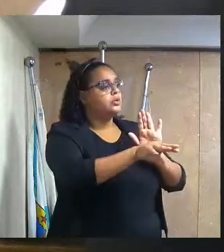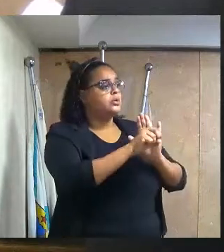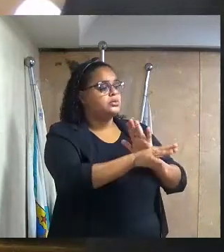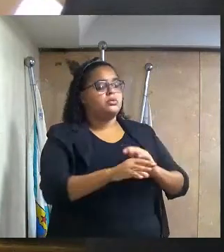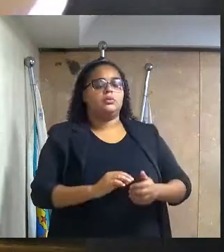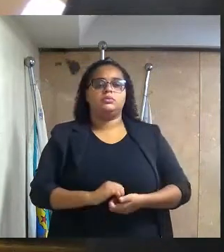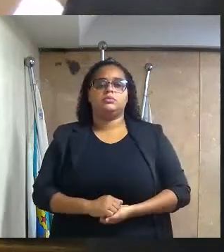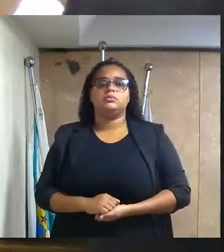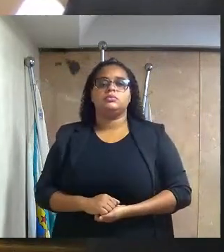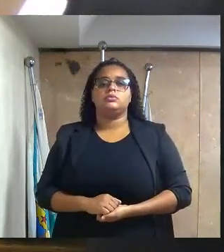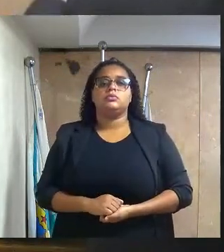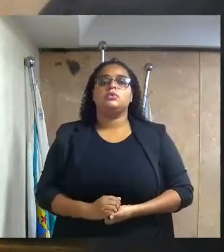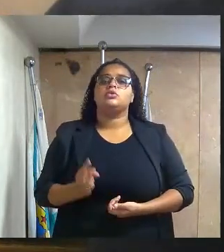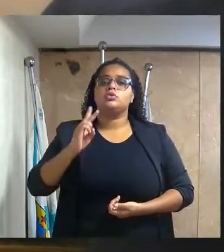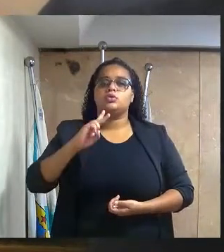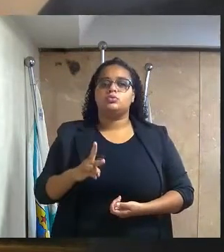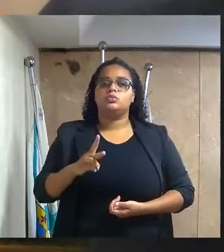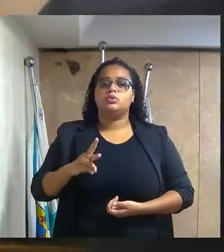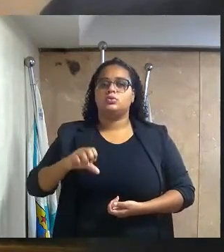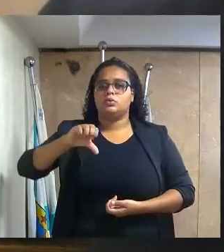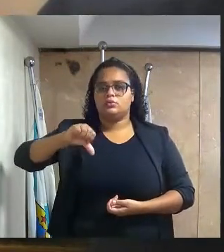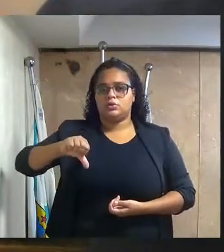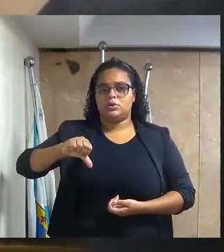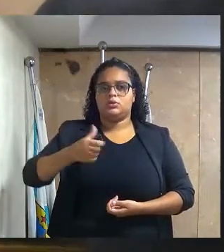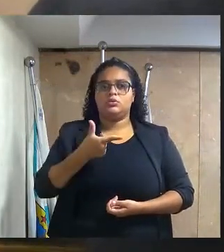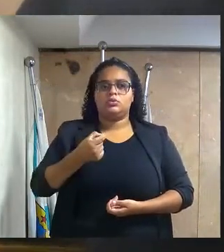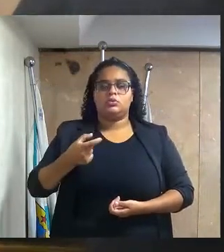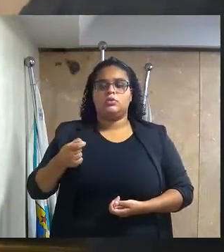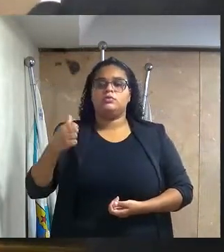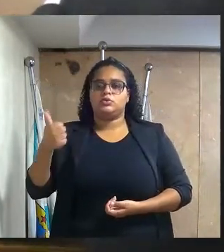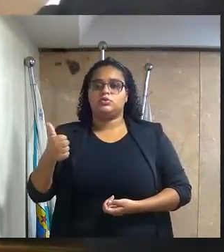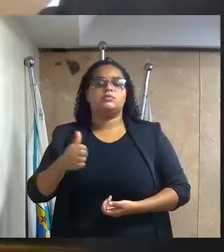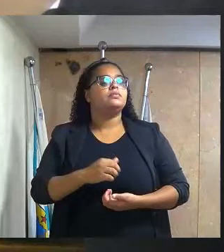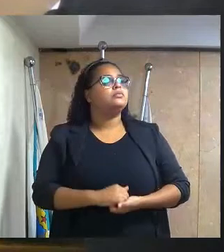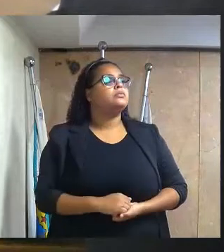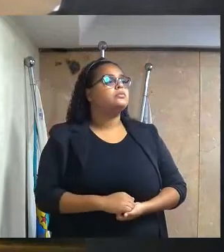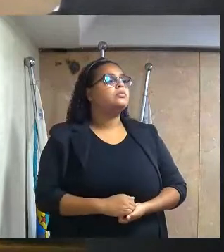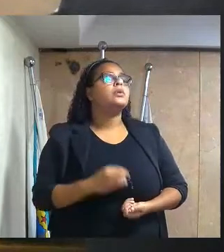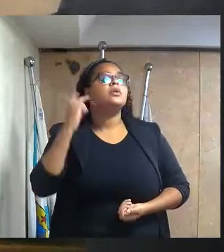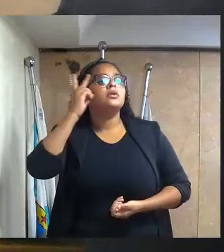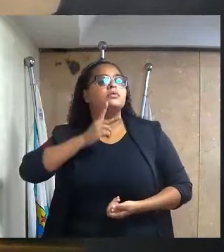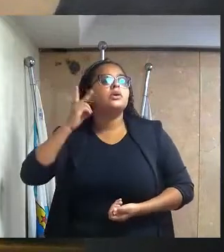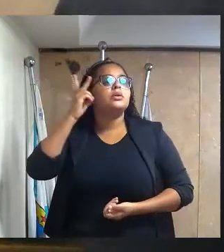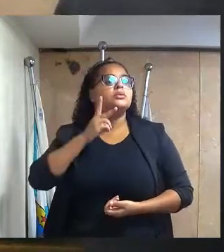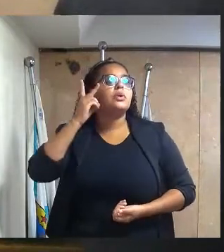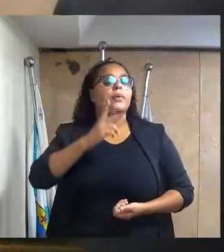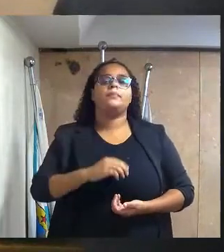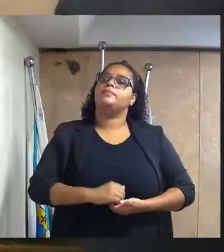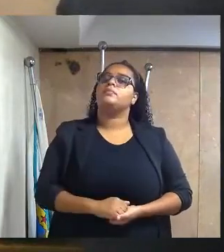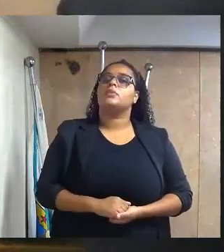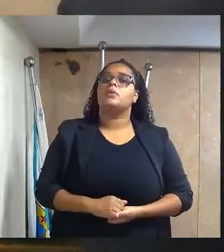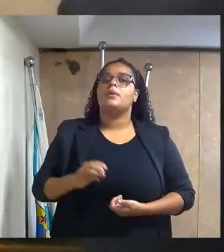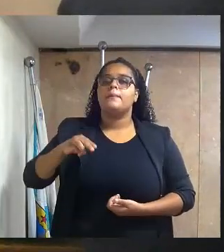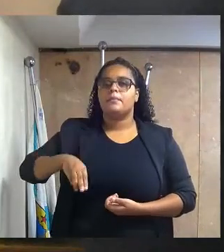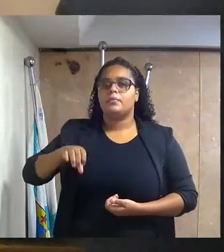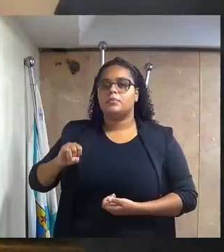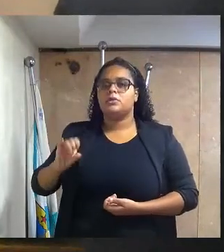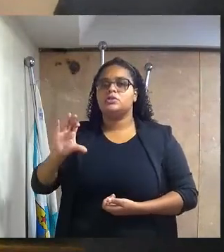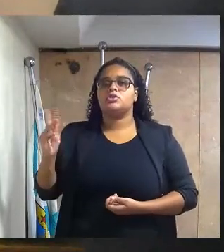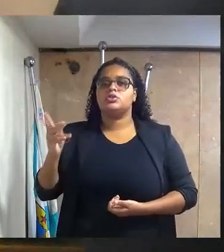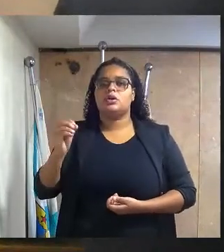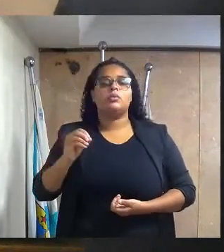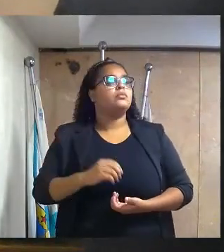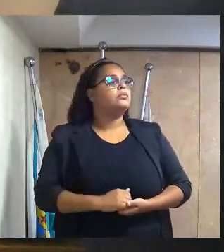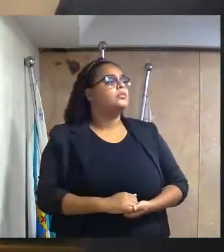Indicação 2900-2021, do excelentíssimo senhor vereador, Michel Alexandre